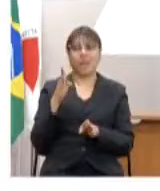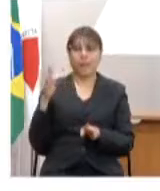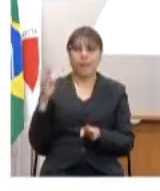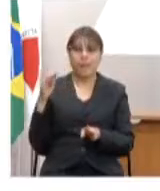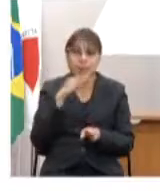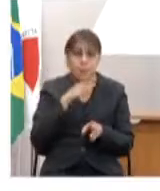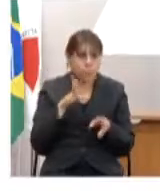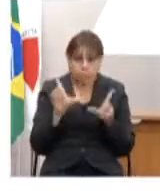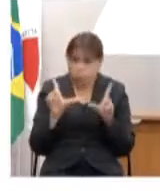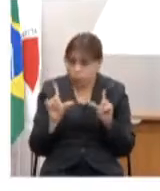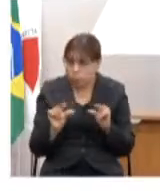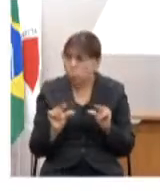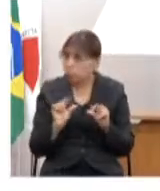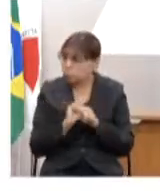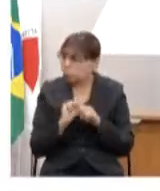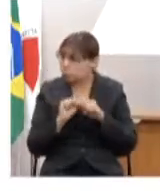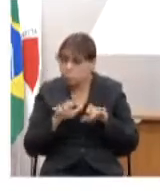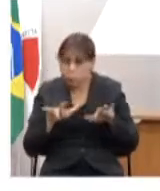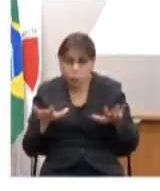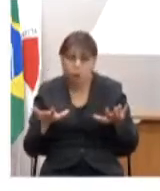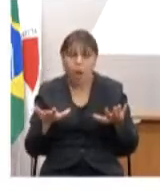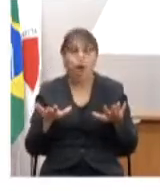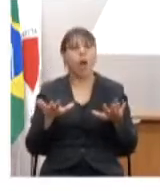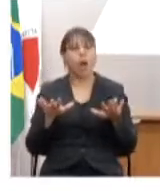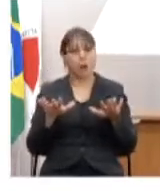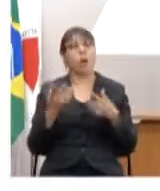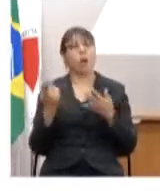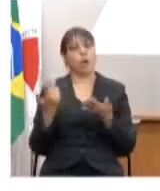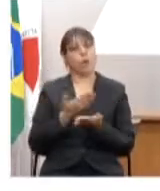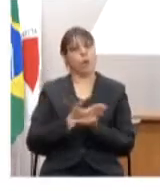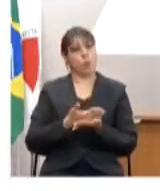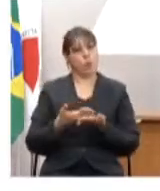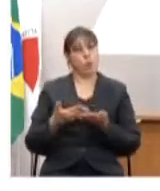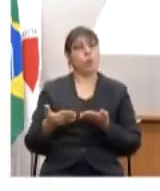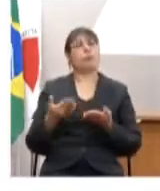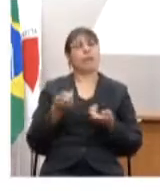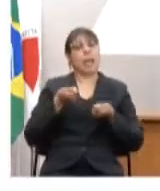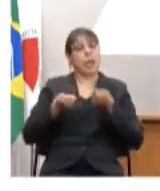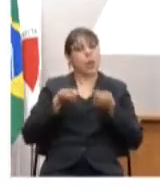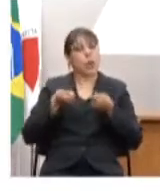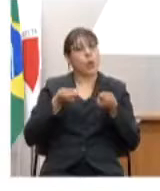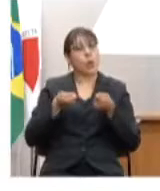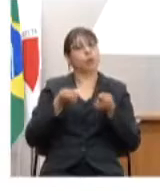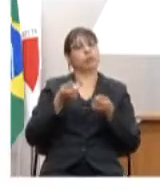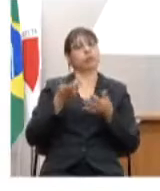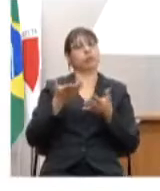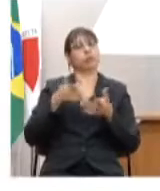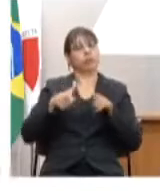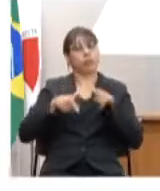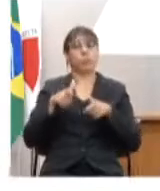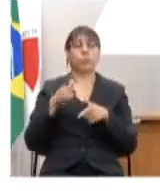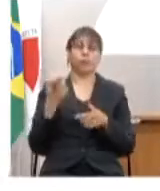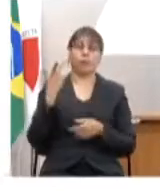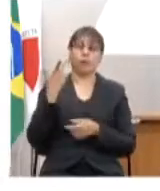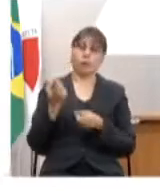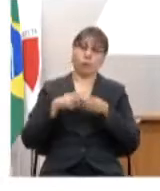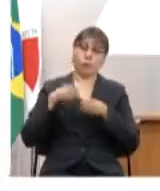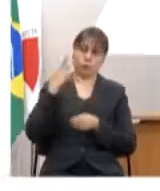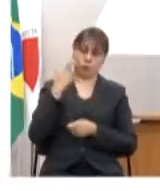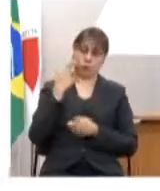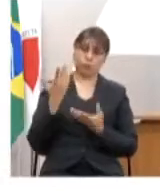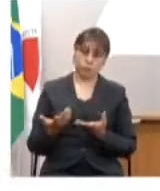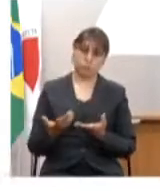epidemia nós começamos uma retomada da economia mas muito baseada em técnica baseada em